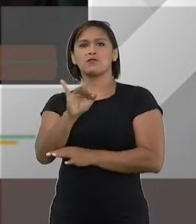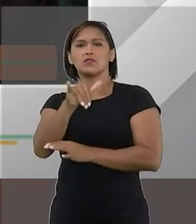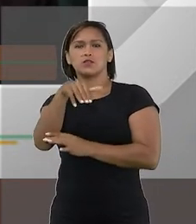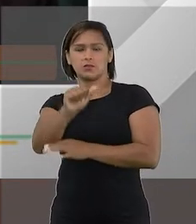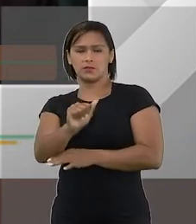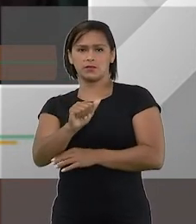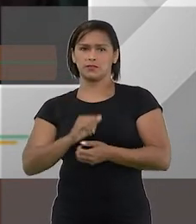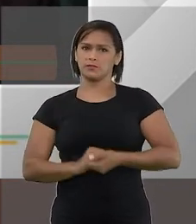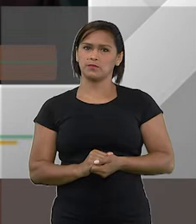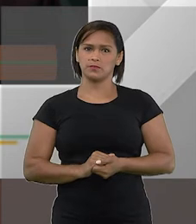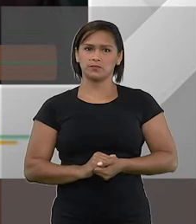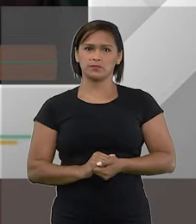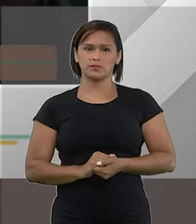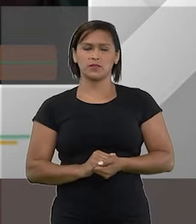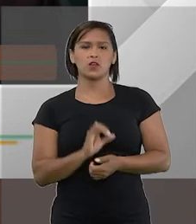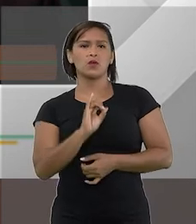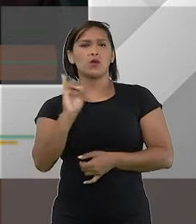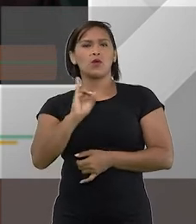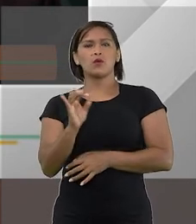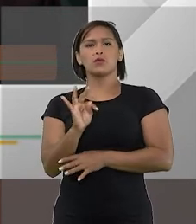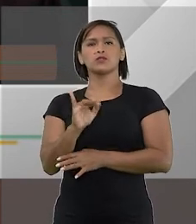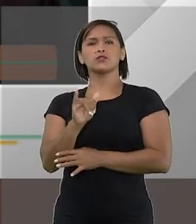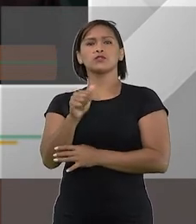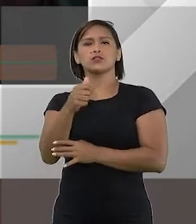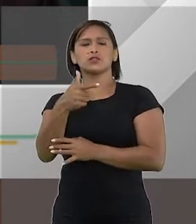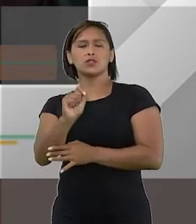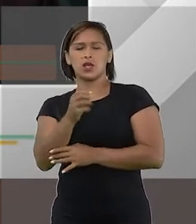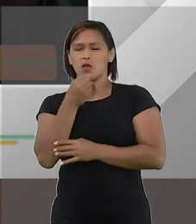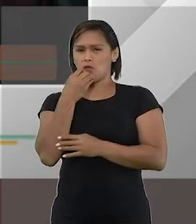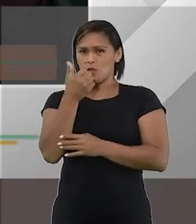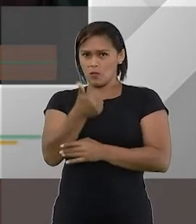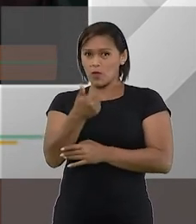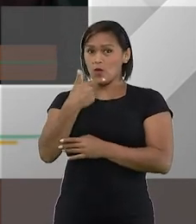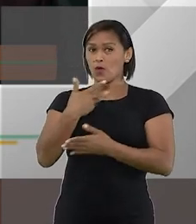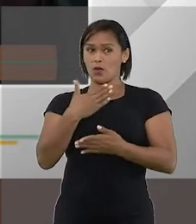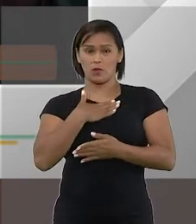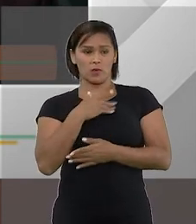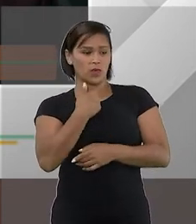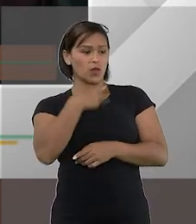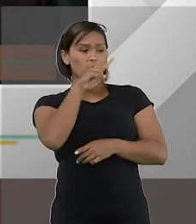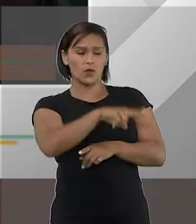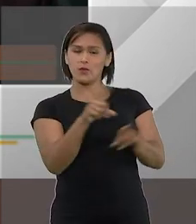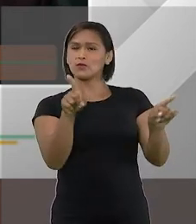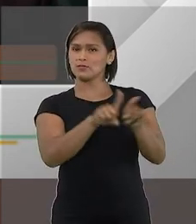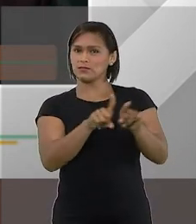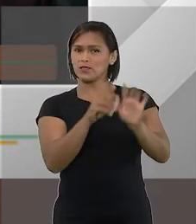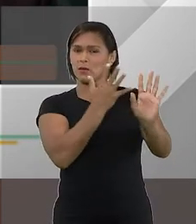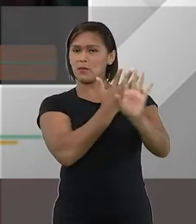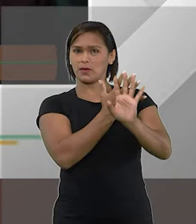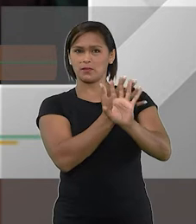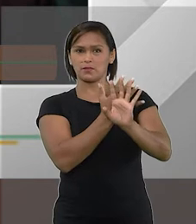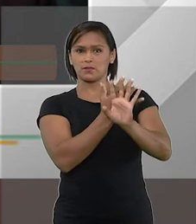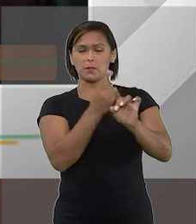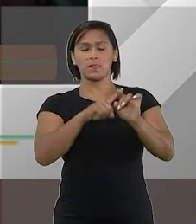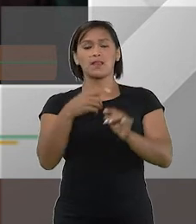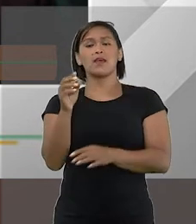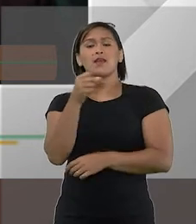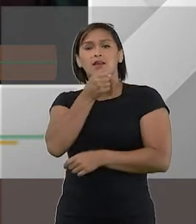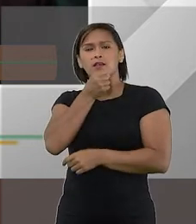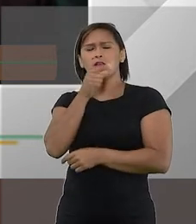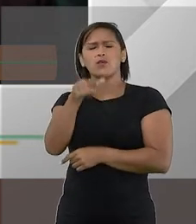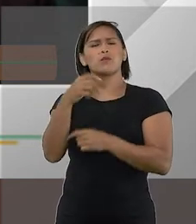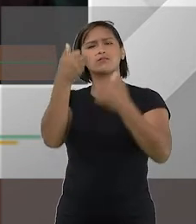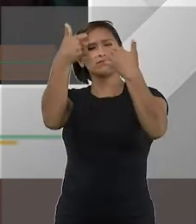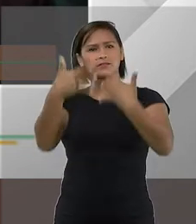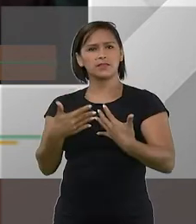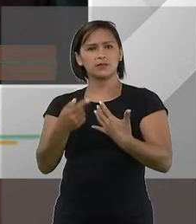Tudo bem, Fátima? Oi, Tiago, tudo bem comigo e espero que com você aí do outro lado também esteja. Tiago,